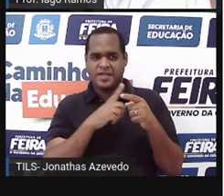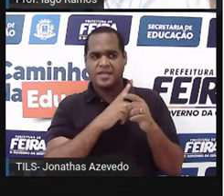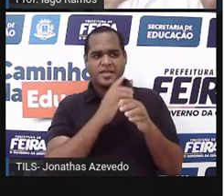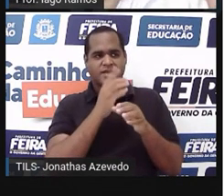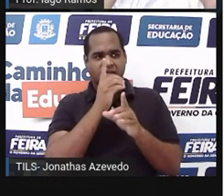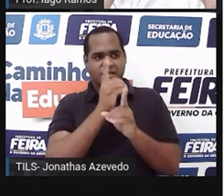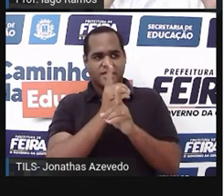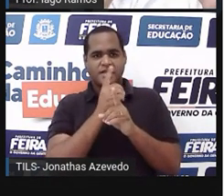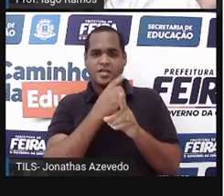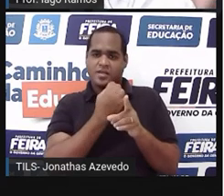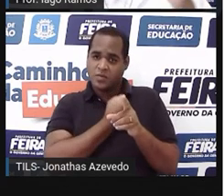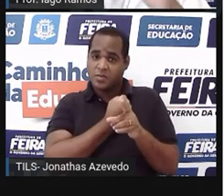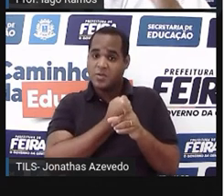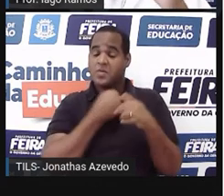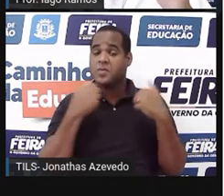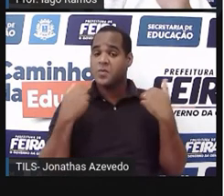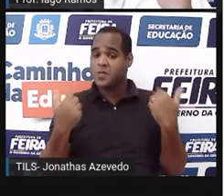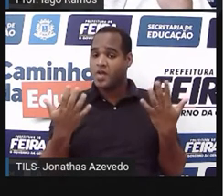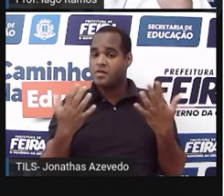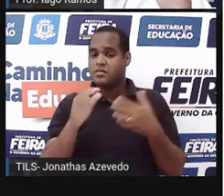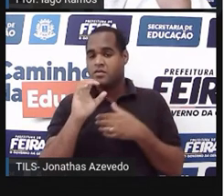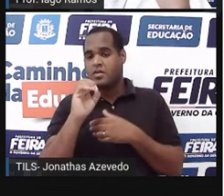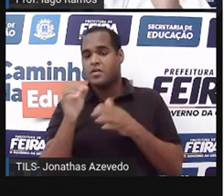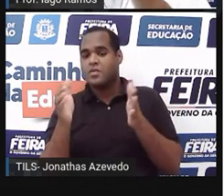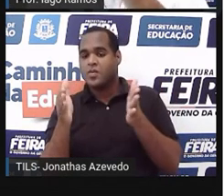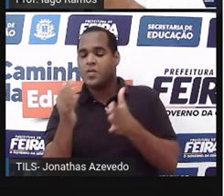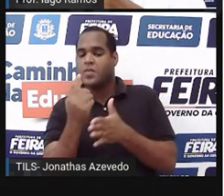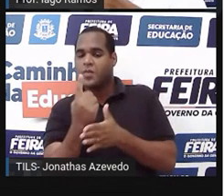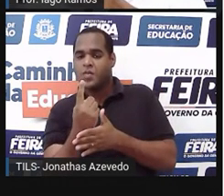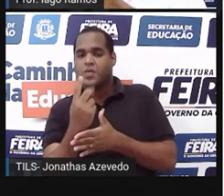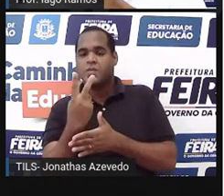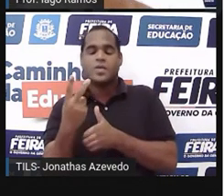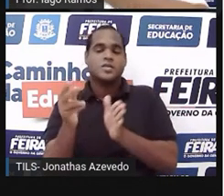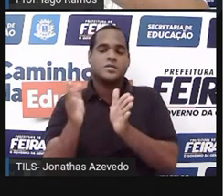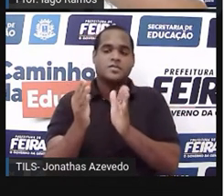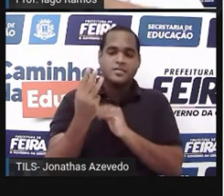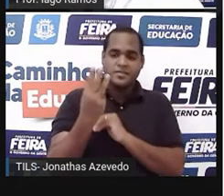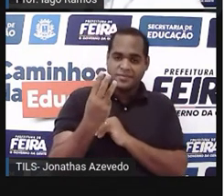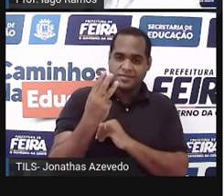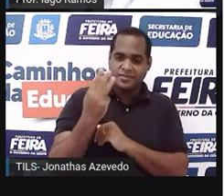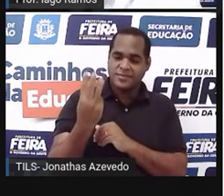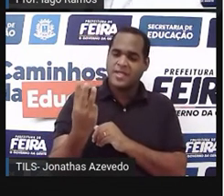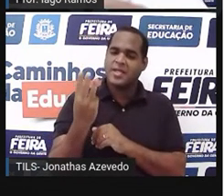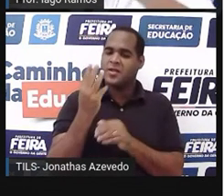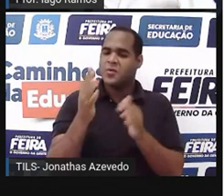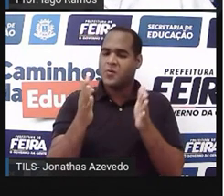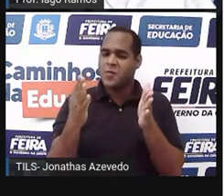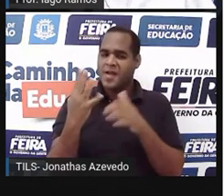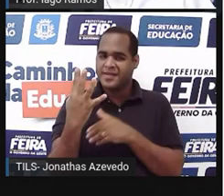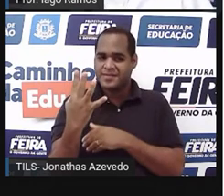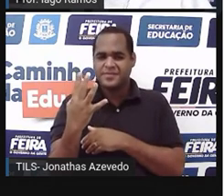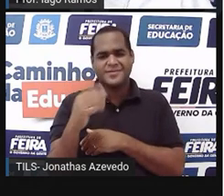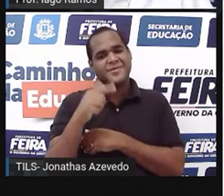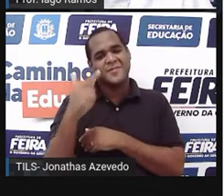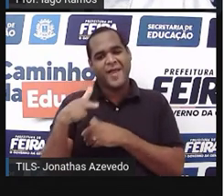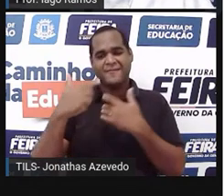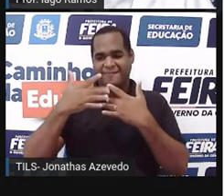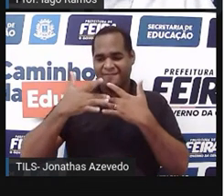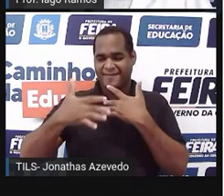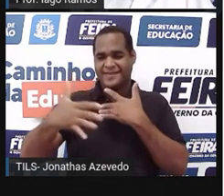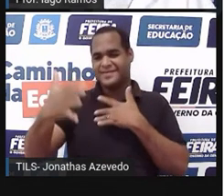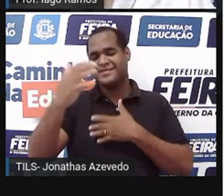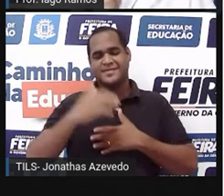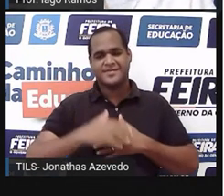Entre 0 e 1? Entre 1 e 2? 2 e 3? 3 e 4? E por aí vai. Tá bom?